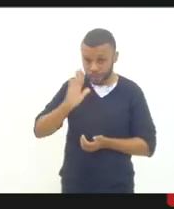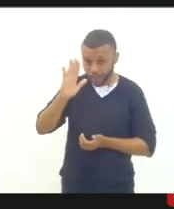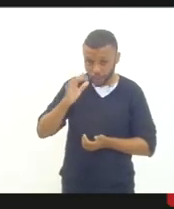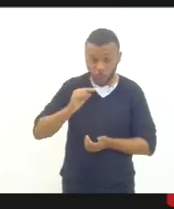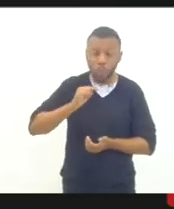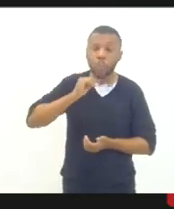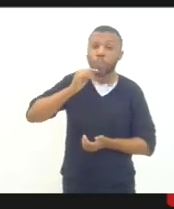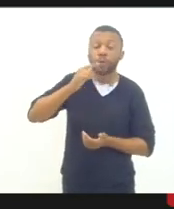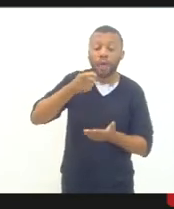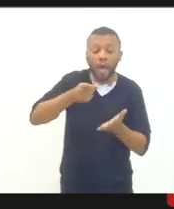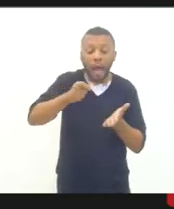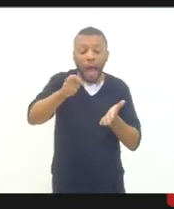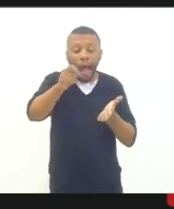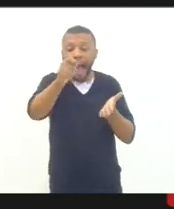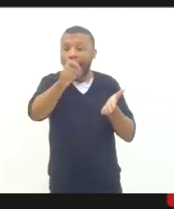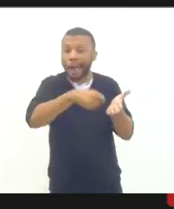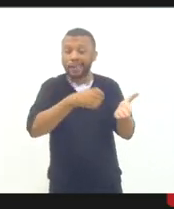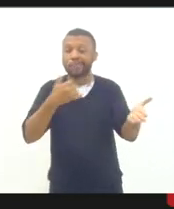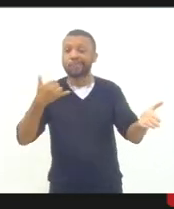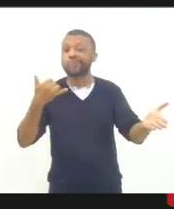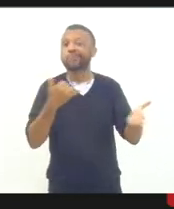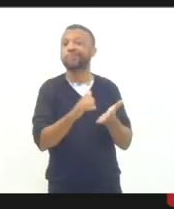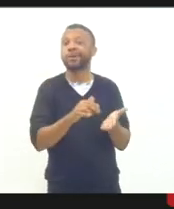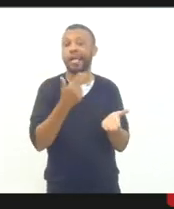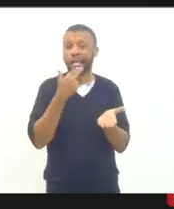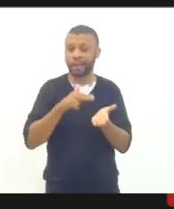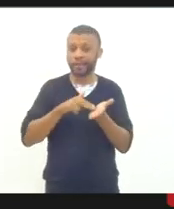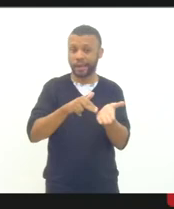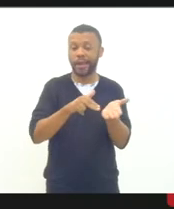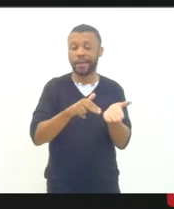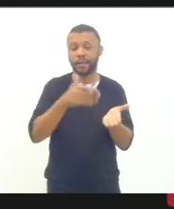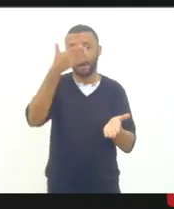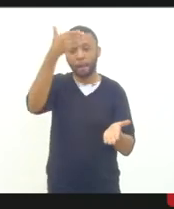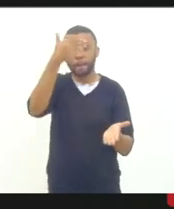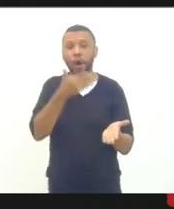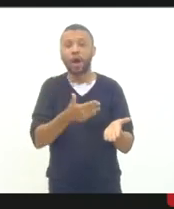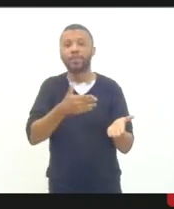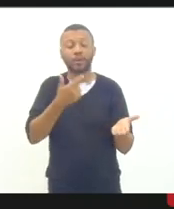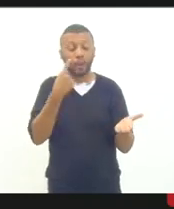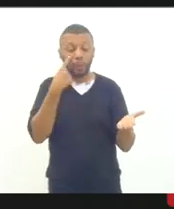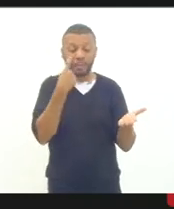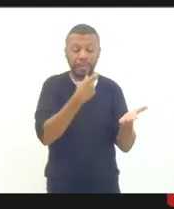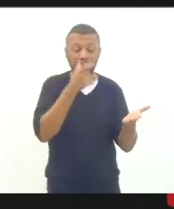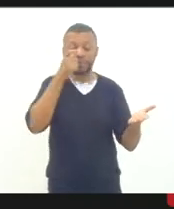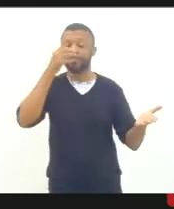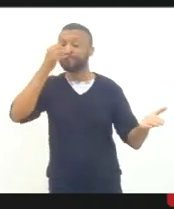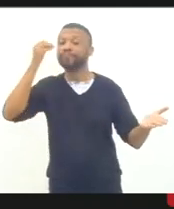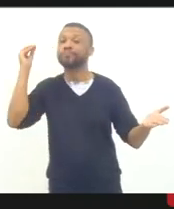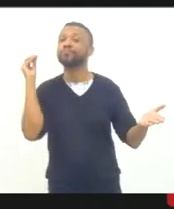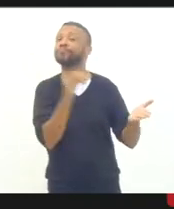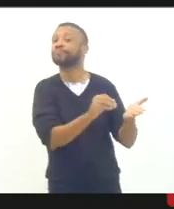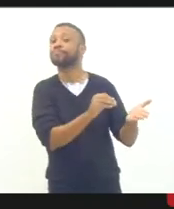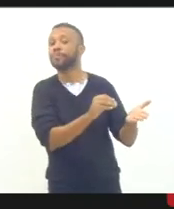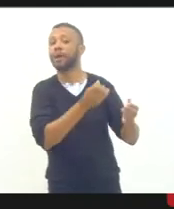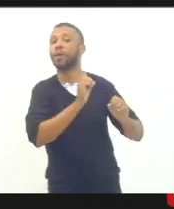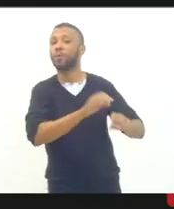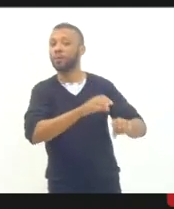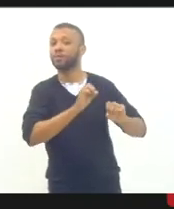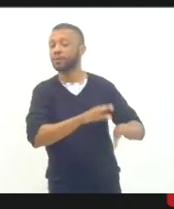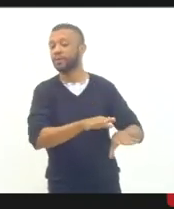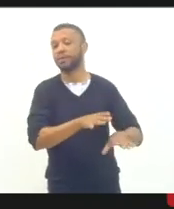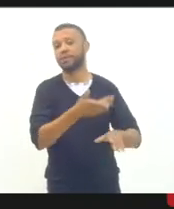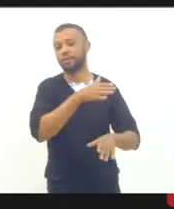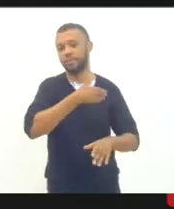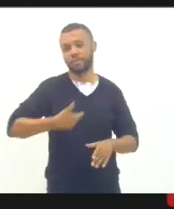essa carta demonstra o seu total desinteresse com a educação pública então aí relegando a